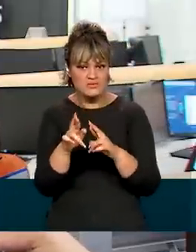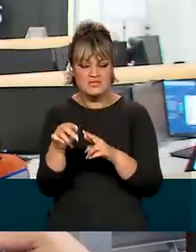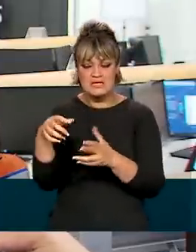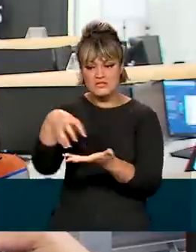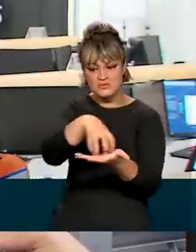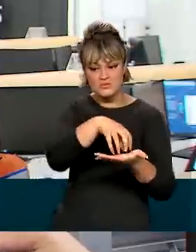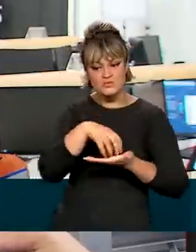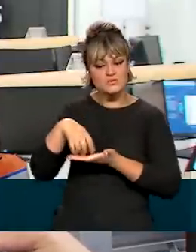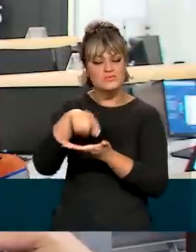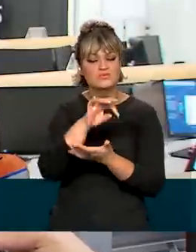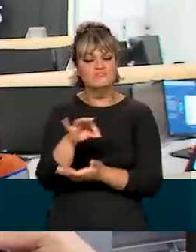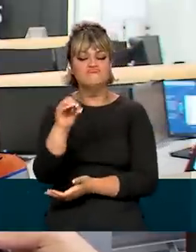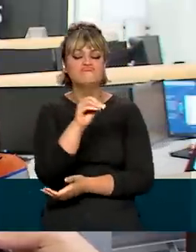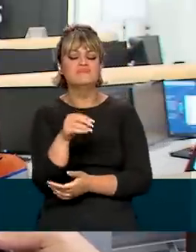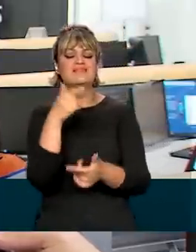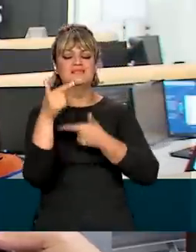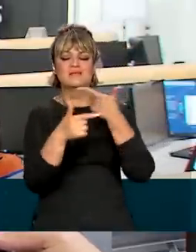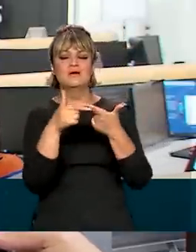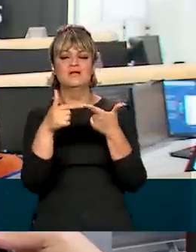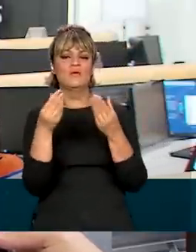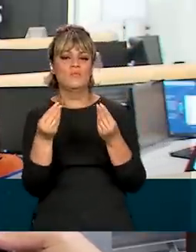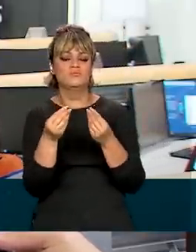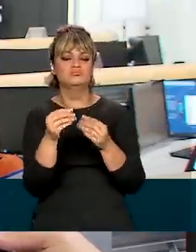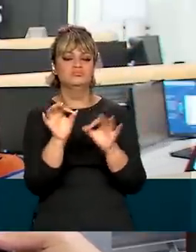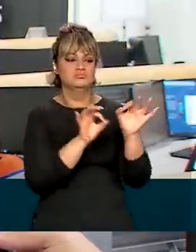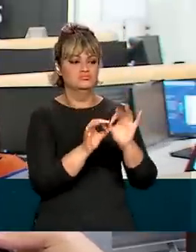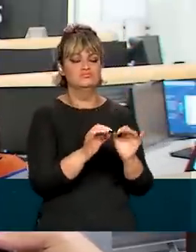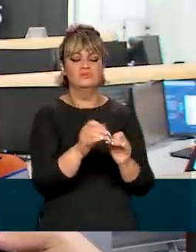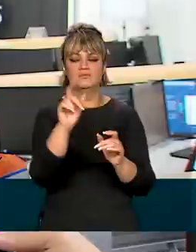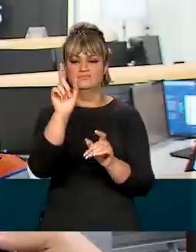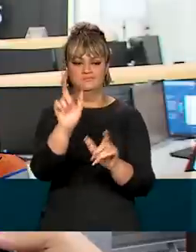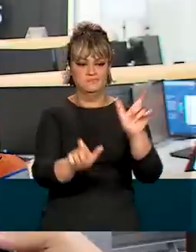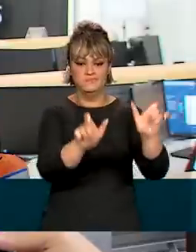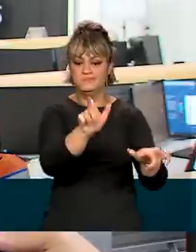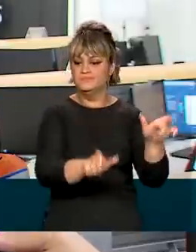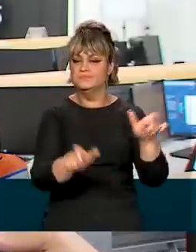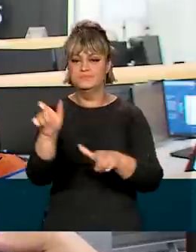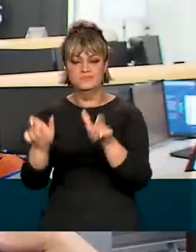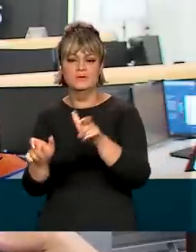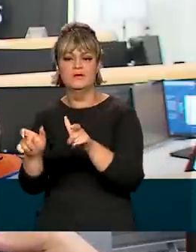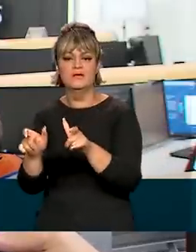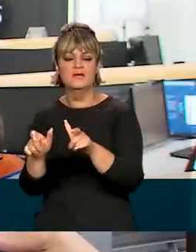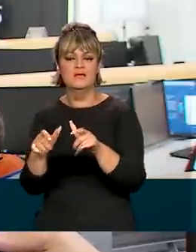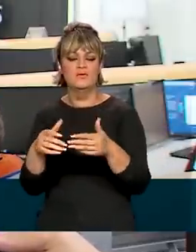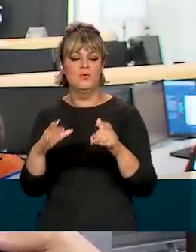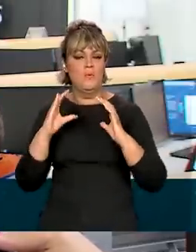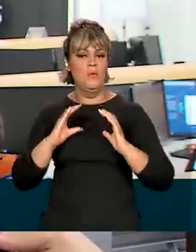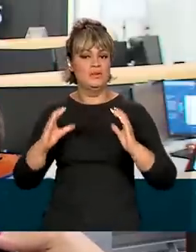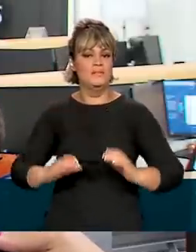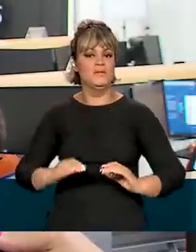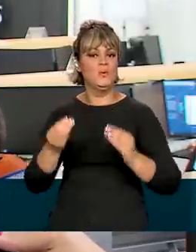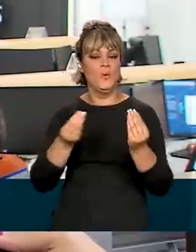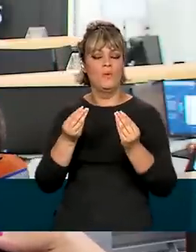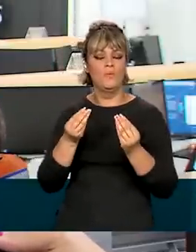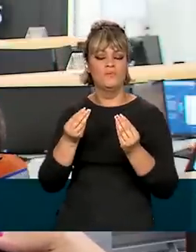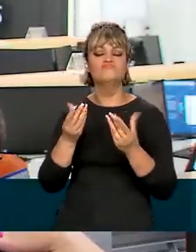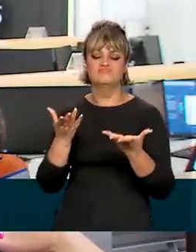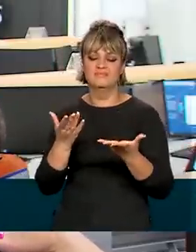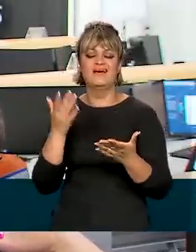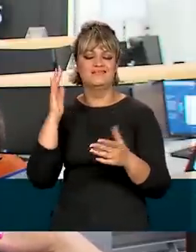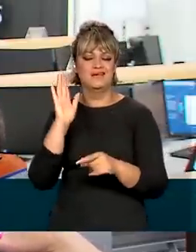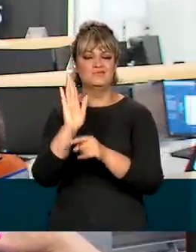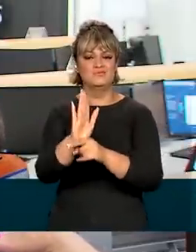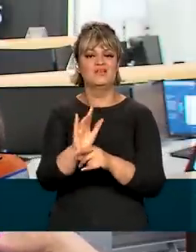instituições estejam trabalhando de uma maneira coordenada e saibam como agir sempre de uma maneira para otimizar a